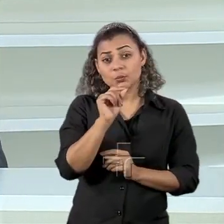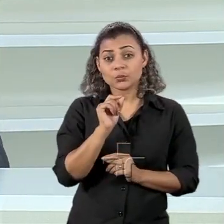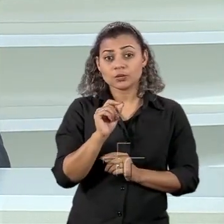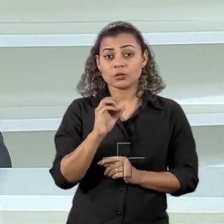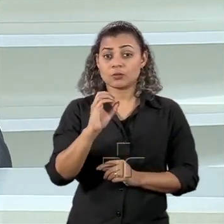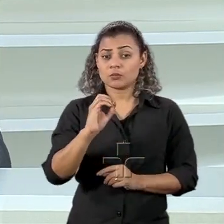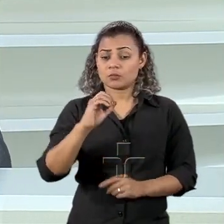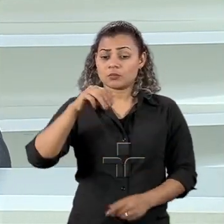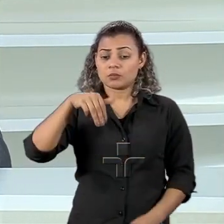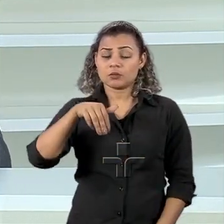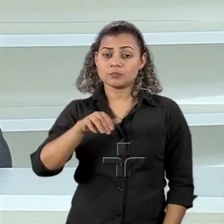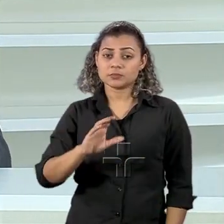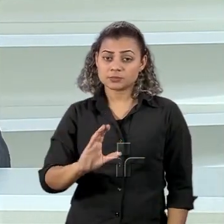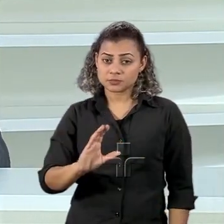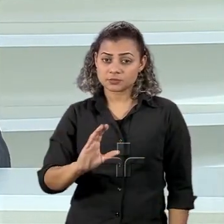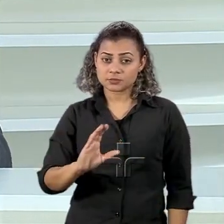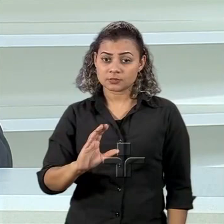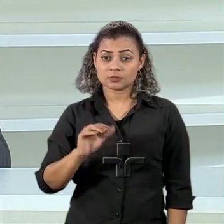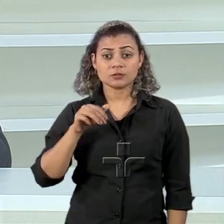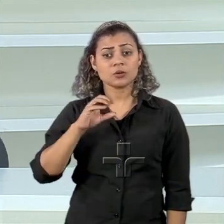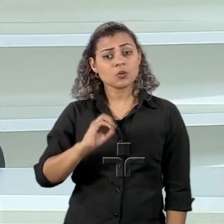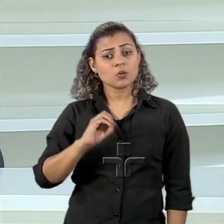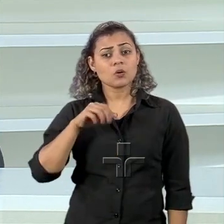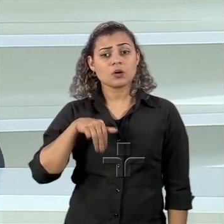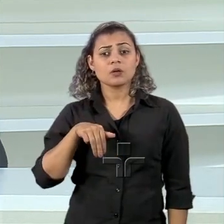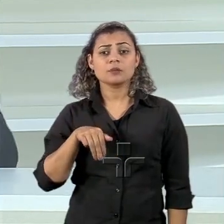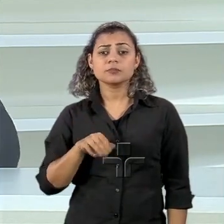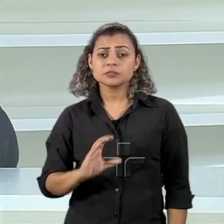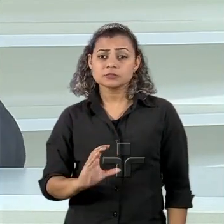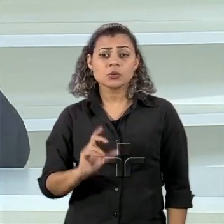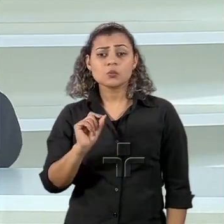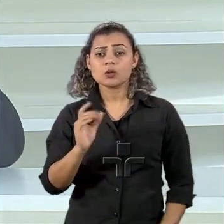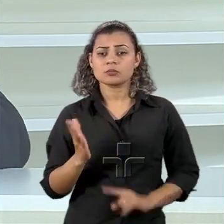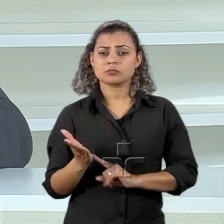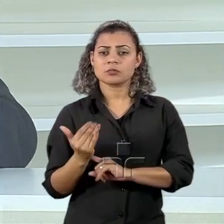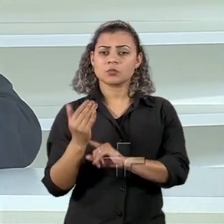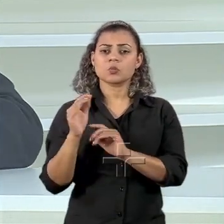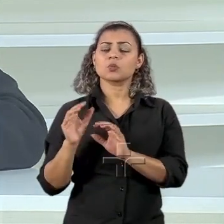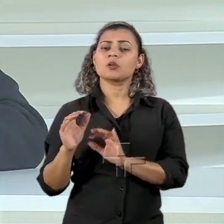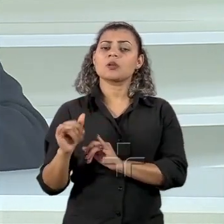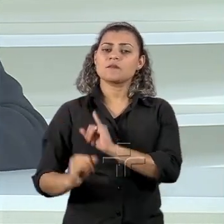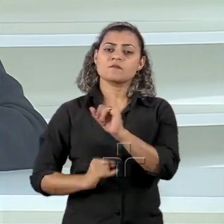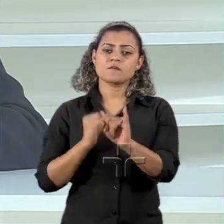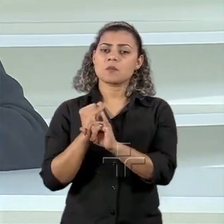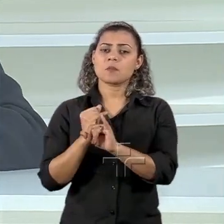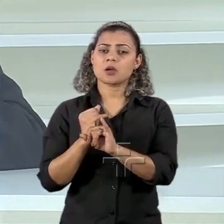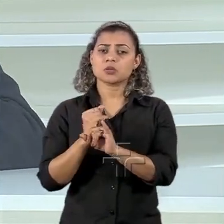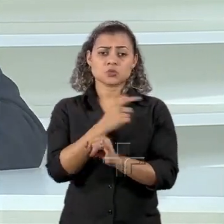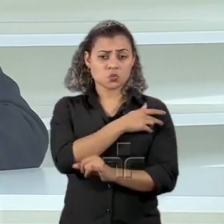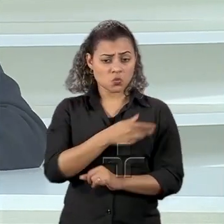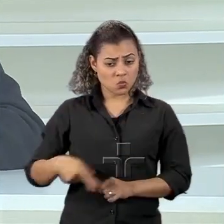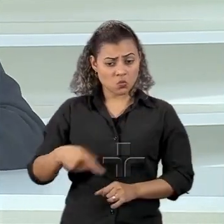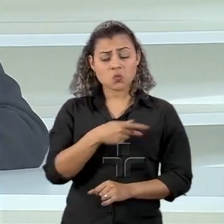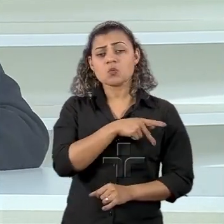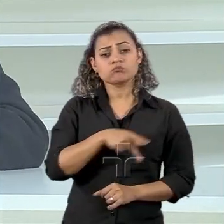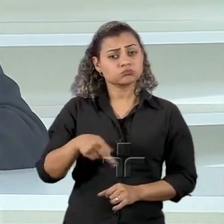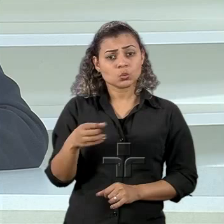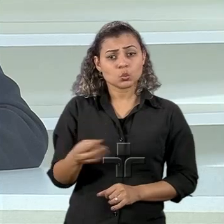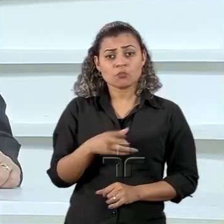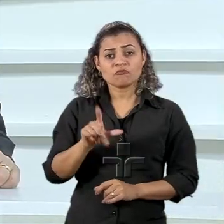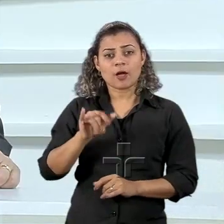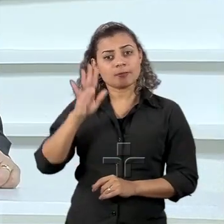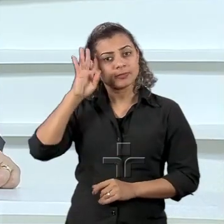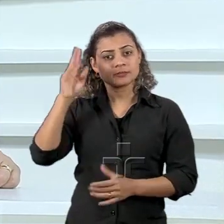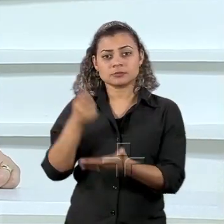OMC com o automotriz e a informática que o novo governo vai ter que se posicionar logo no começo do governo